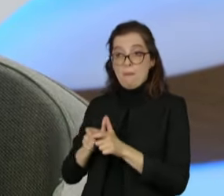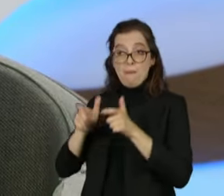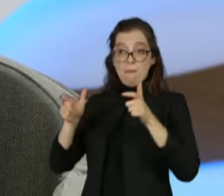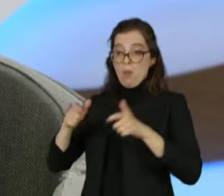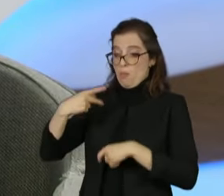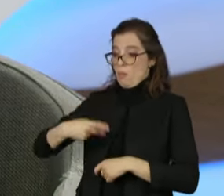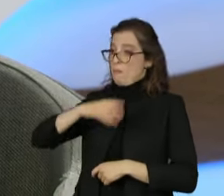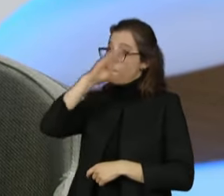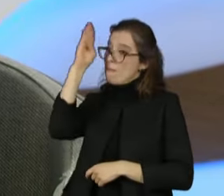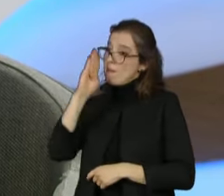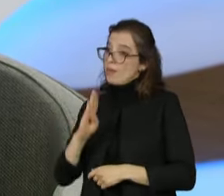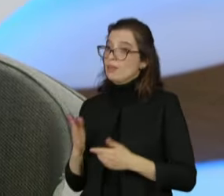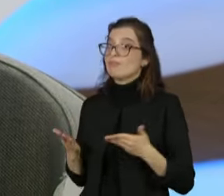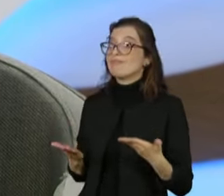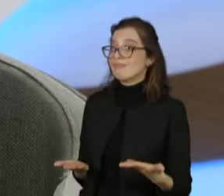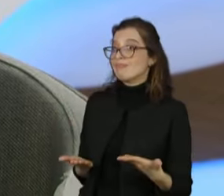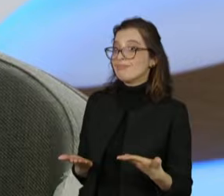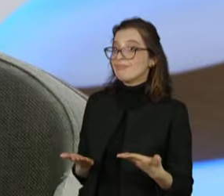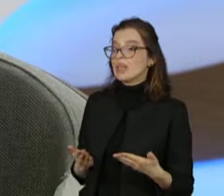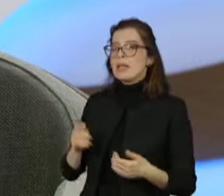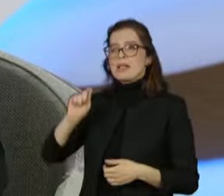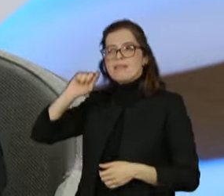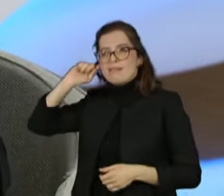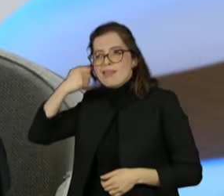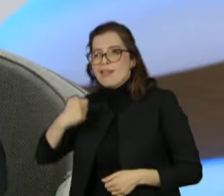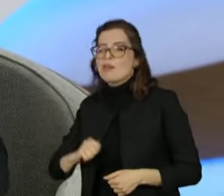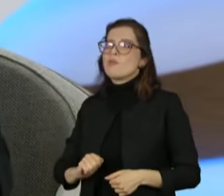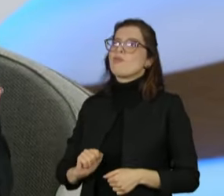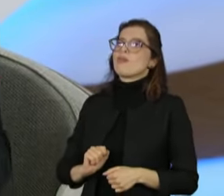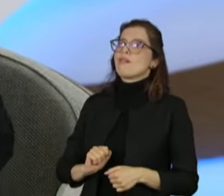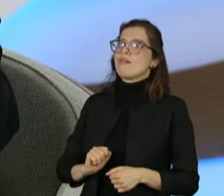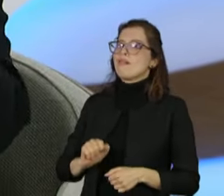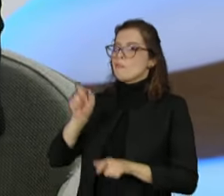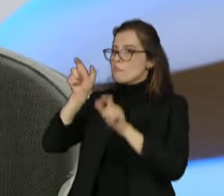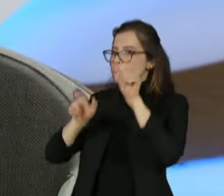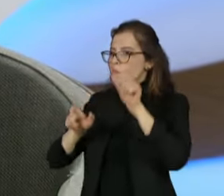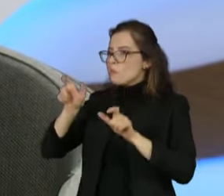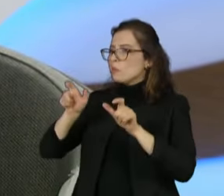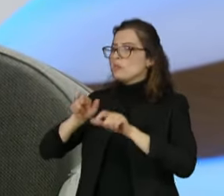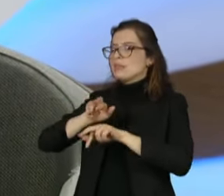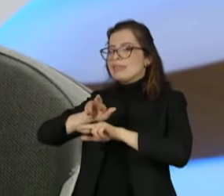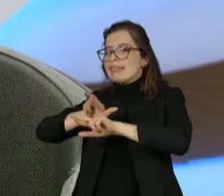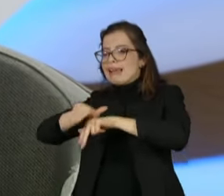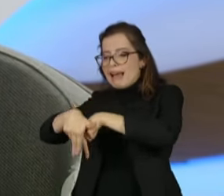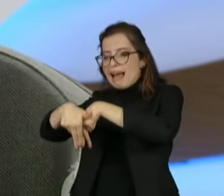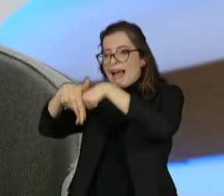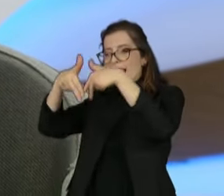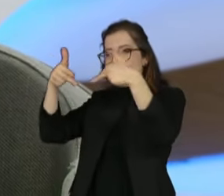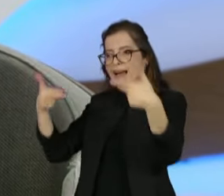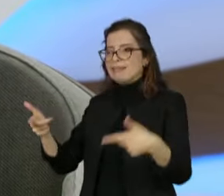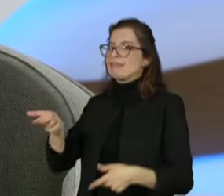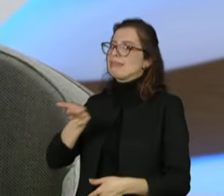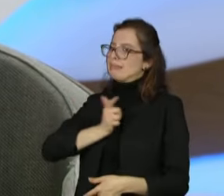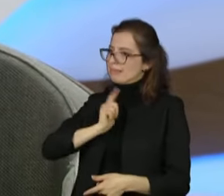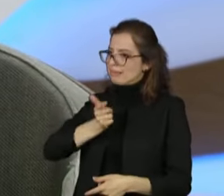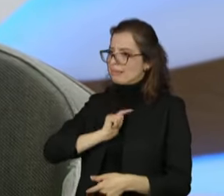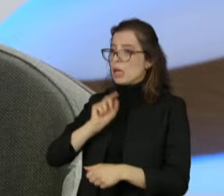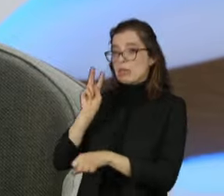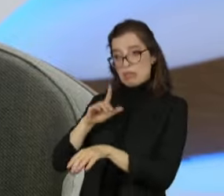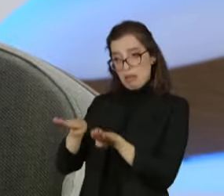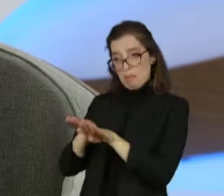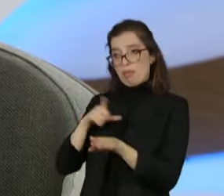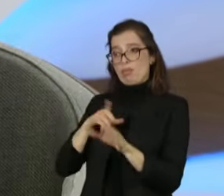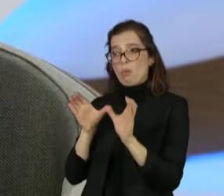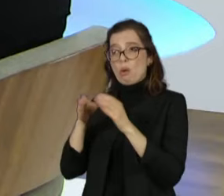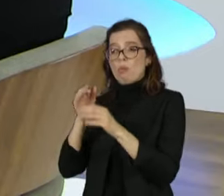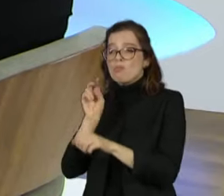Afro, Diversidade, Socioambiental, é a base do MDB, inclusive, que me chamou para ser candidata à presidência da República. Então, nós já